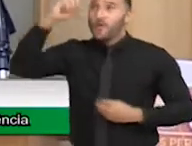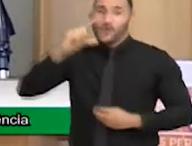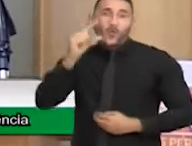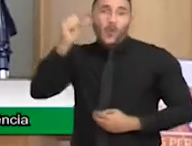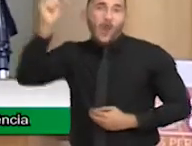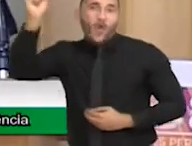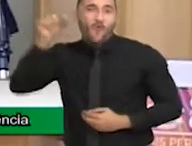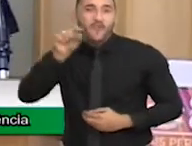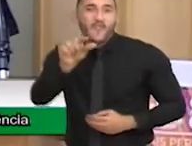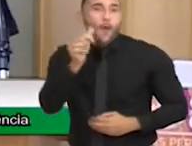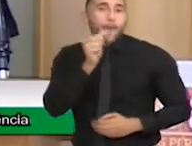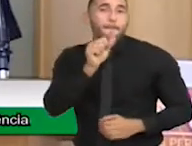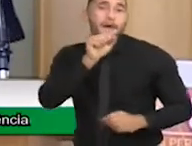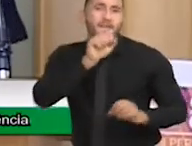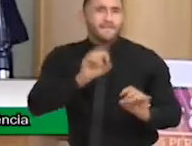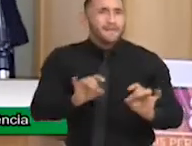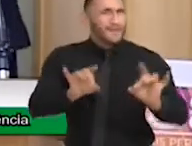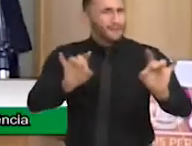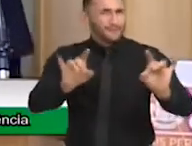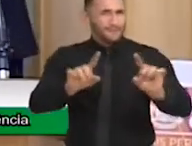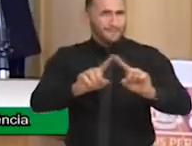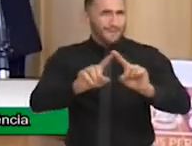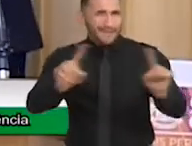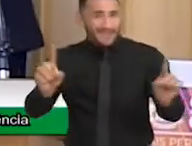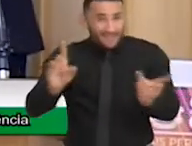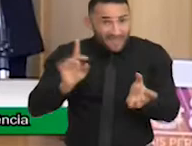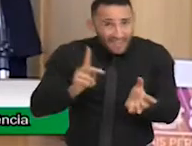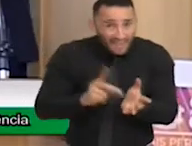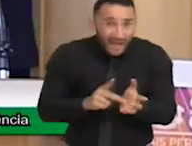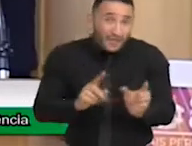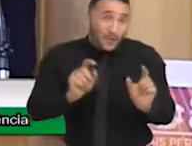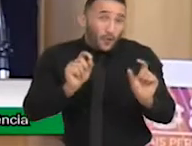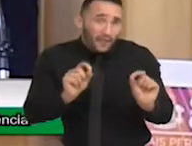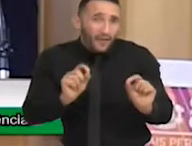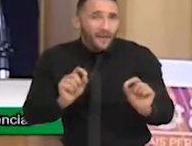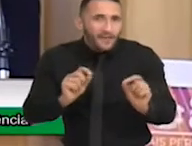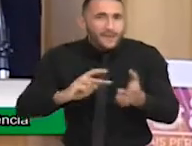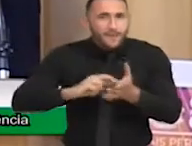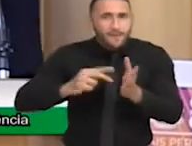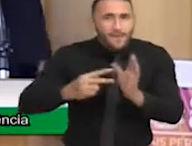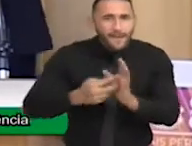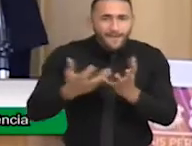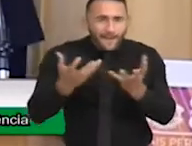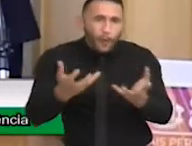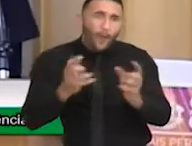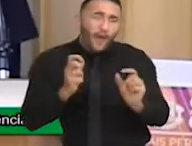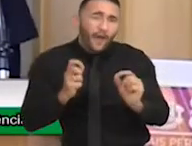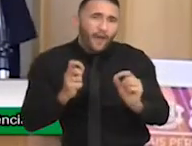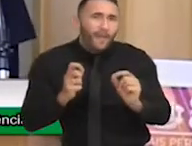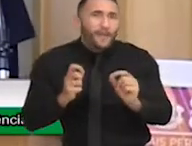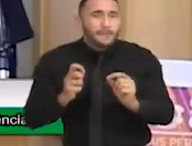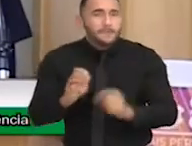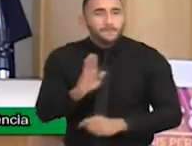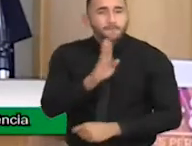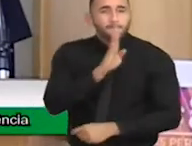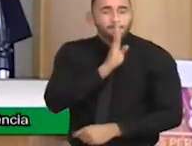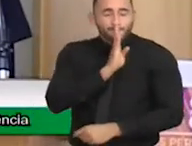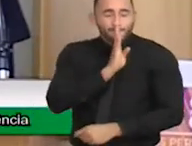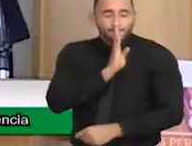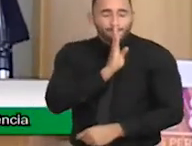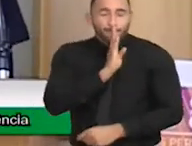especial. Mas isso é para nos calar, isso é para nos parar, isso é para nos levar à passividade.